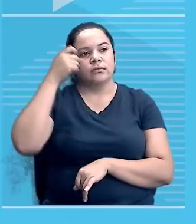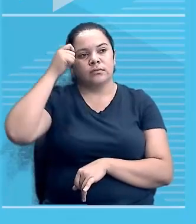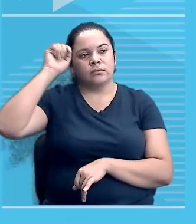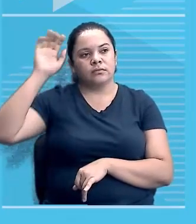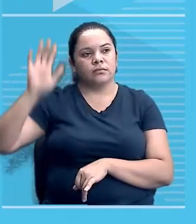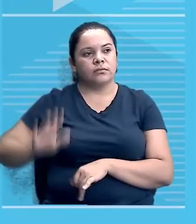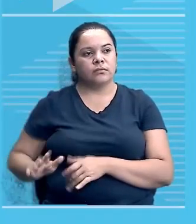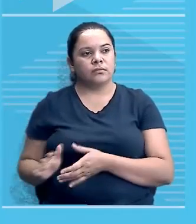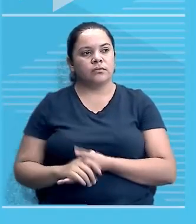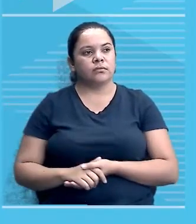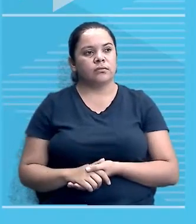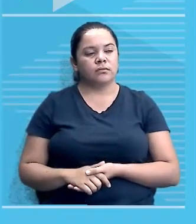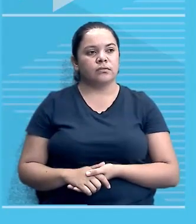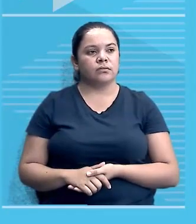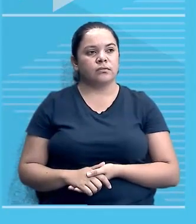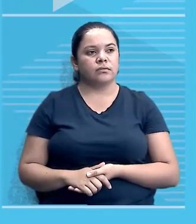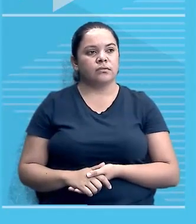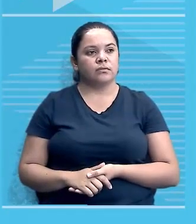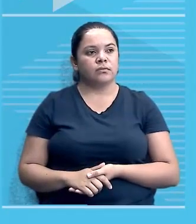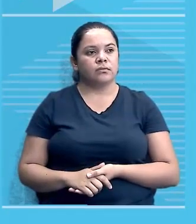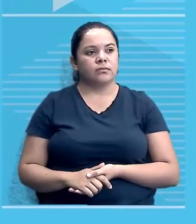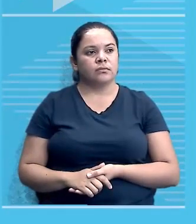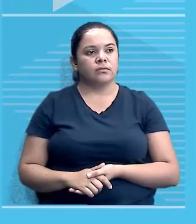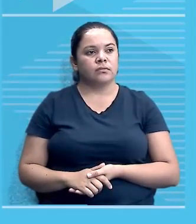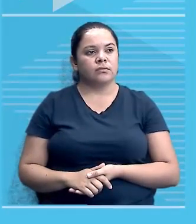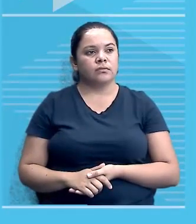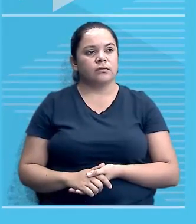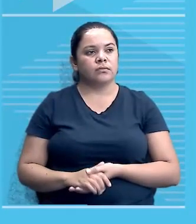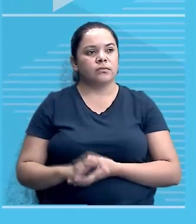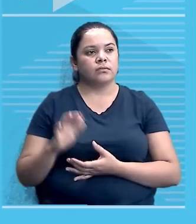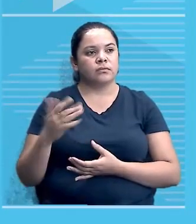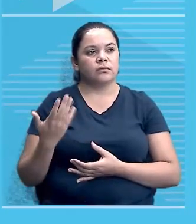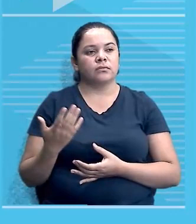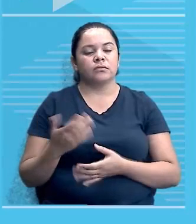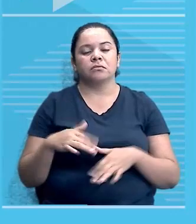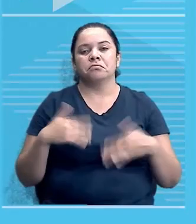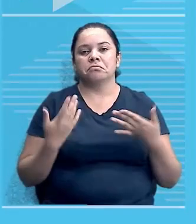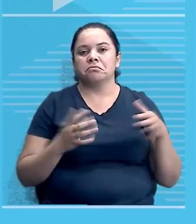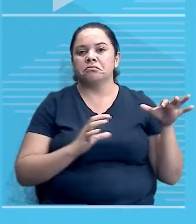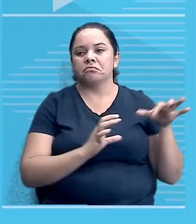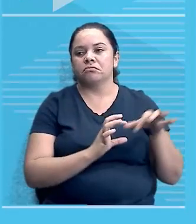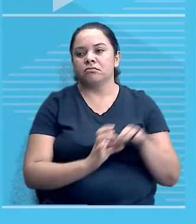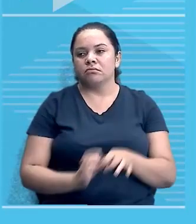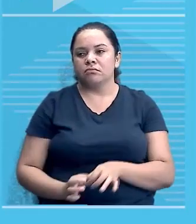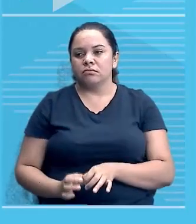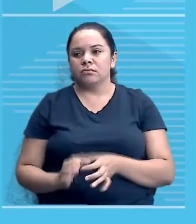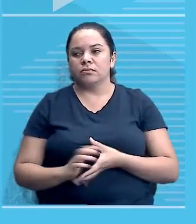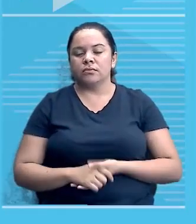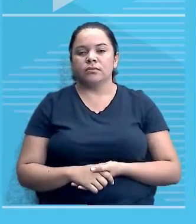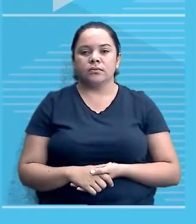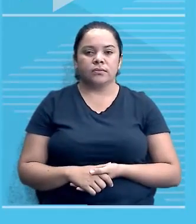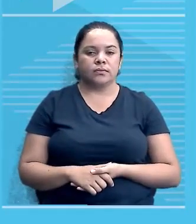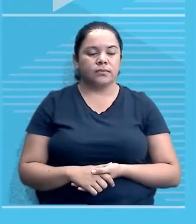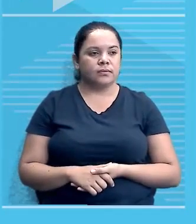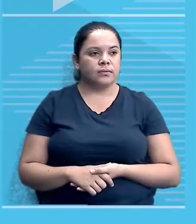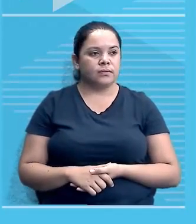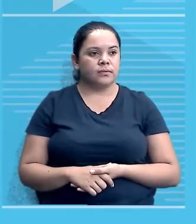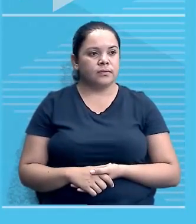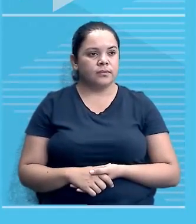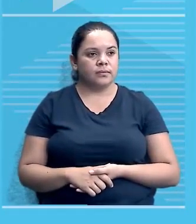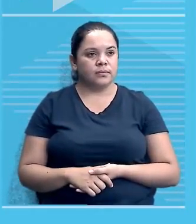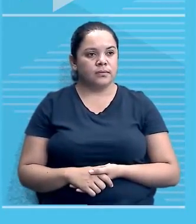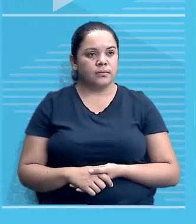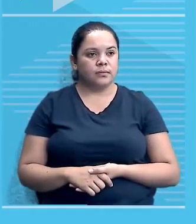depois da Segunda Guerra Mundial, no contexto em que? Que contexto é esse? Qual o contexto da descolonização? Ah,